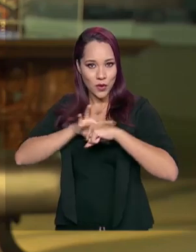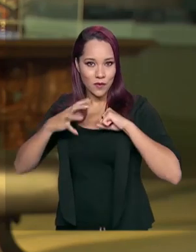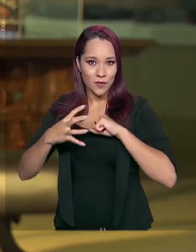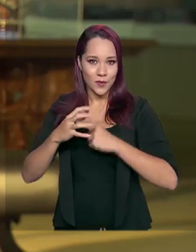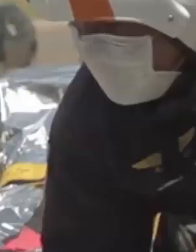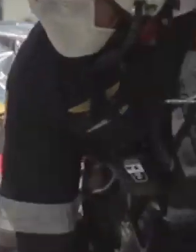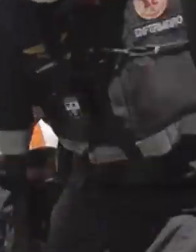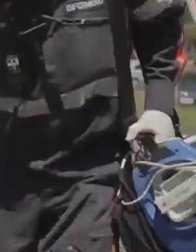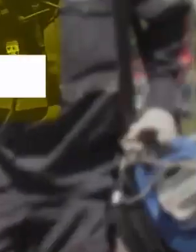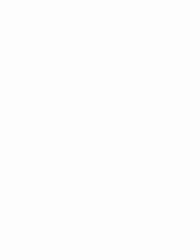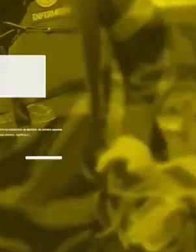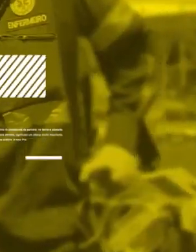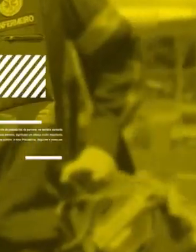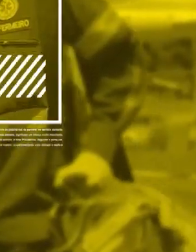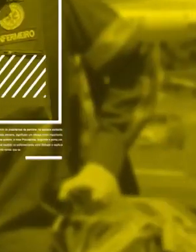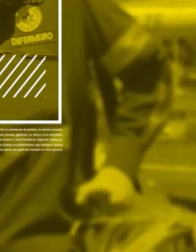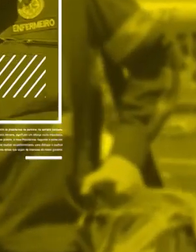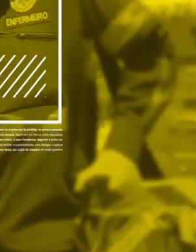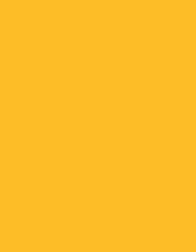coronavírus.